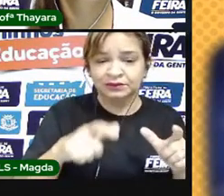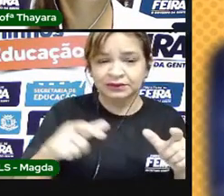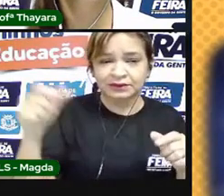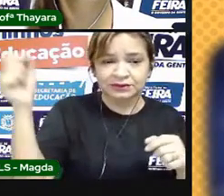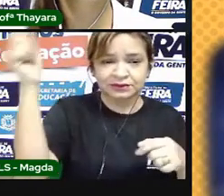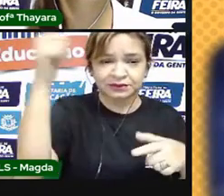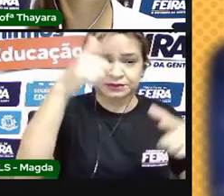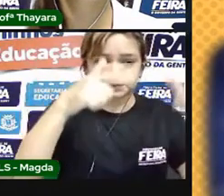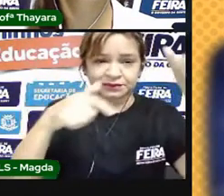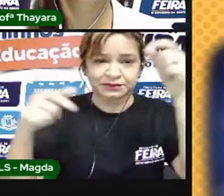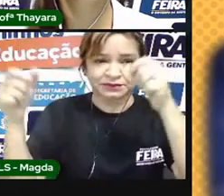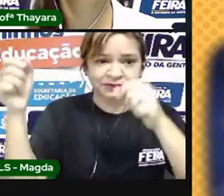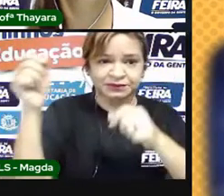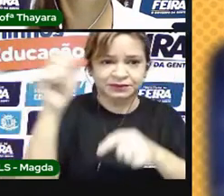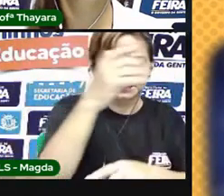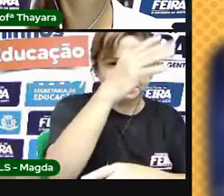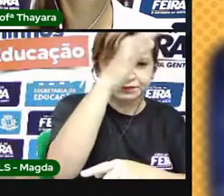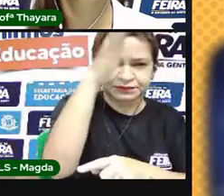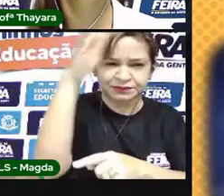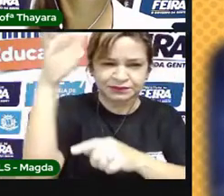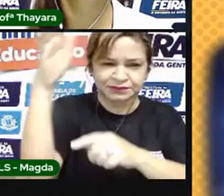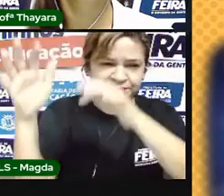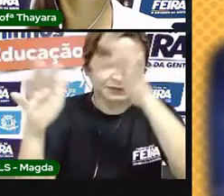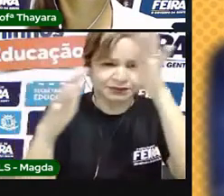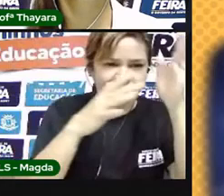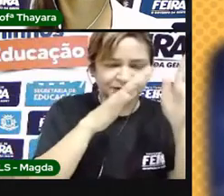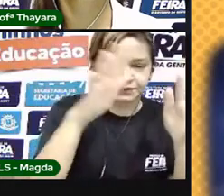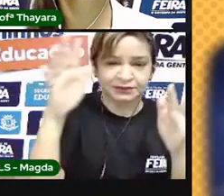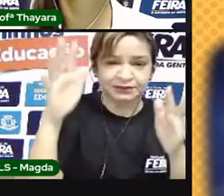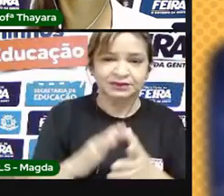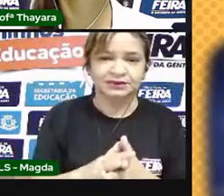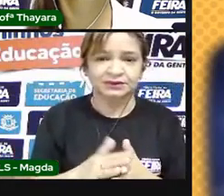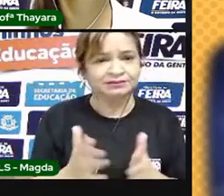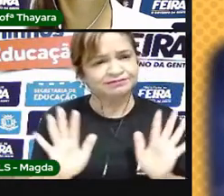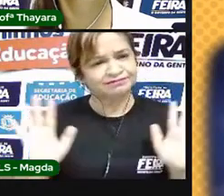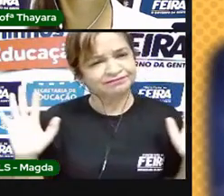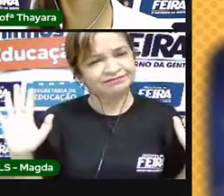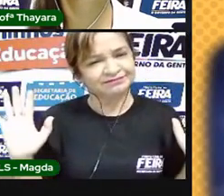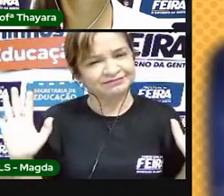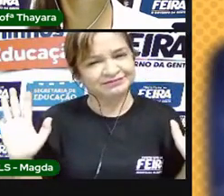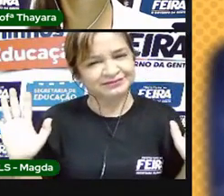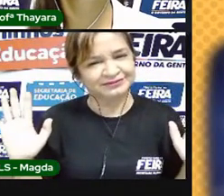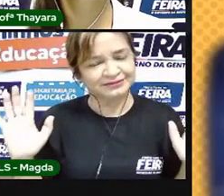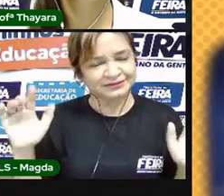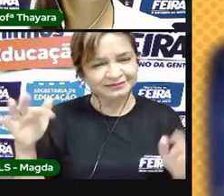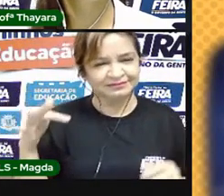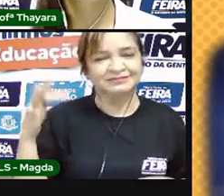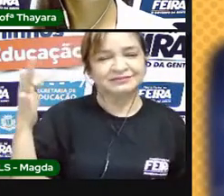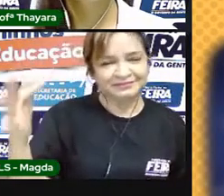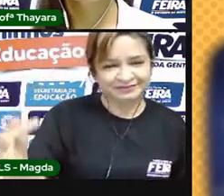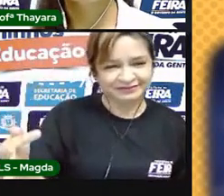e os telescópios espaciais. Por hora é só, apes. Nos vemos na próxima.